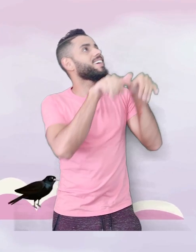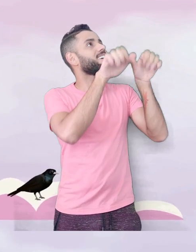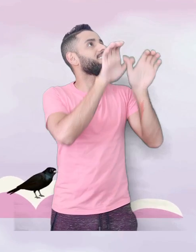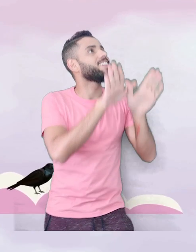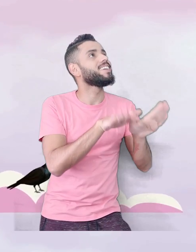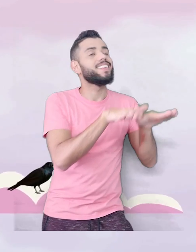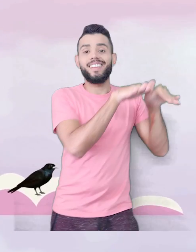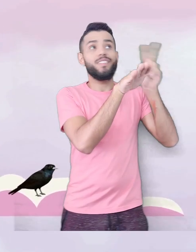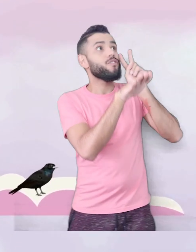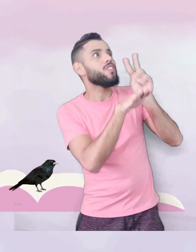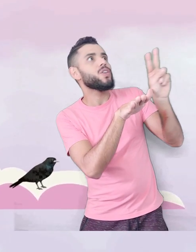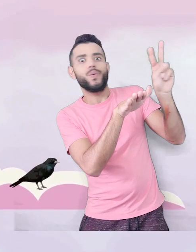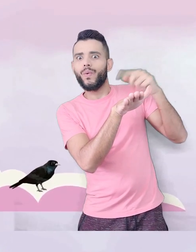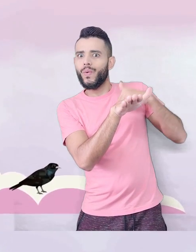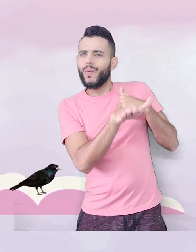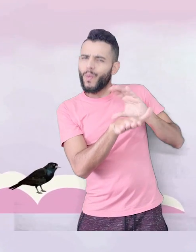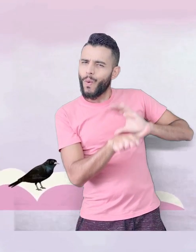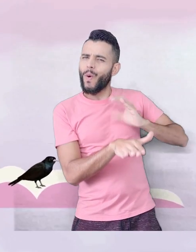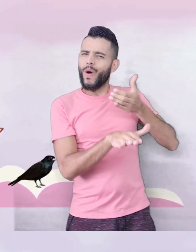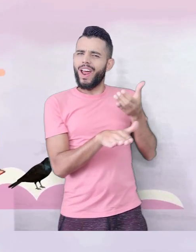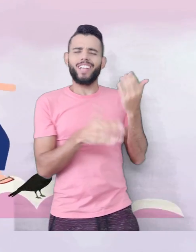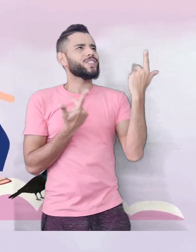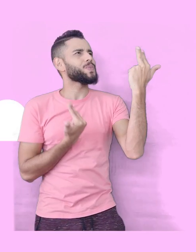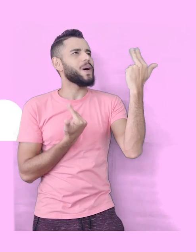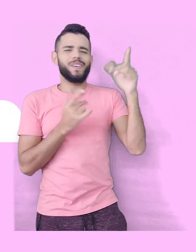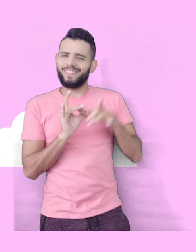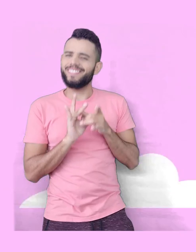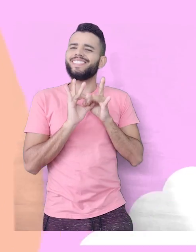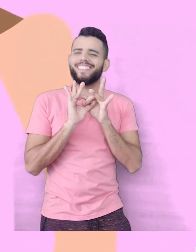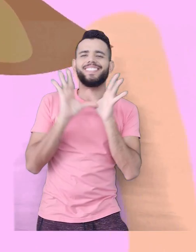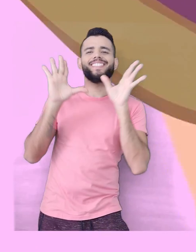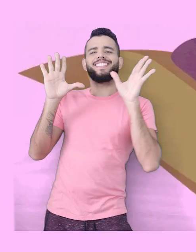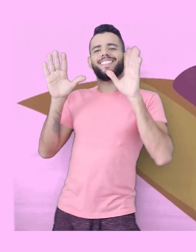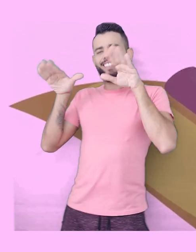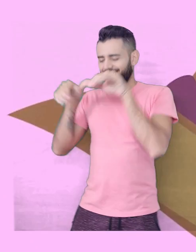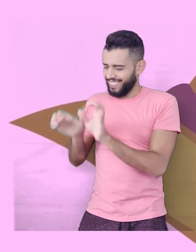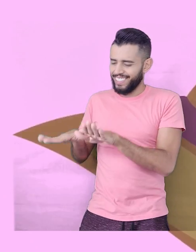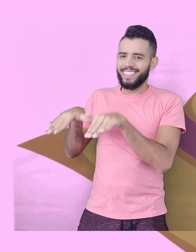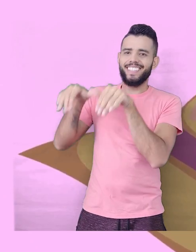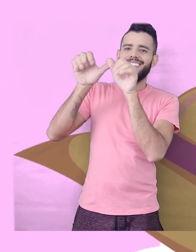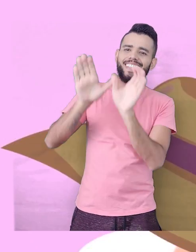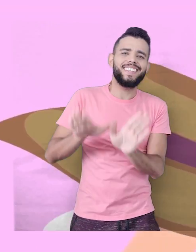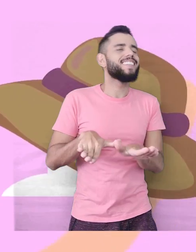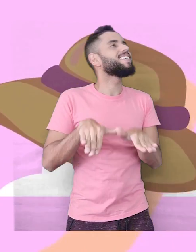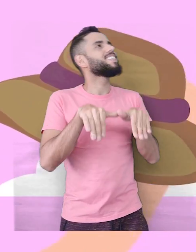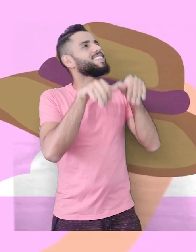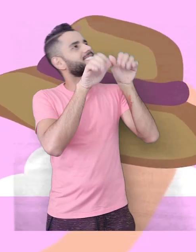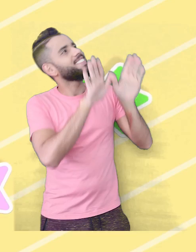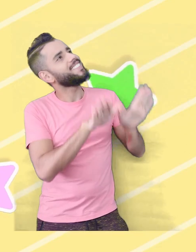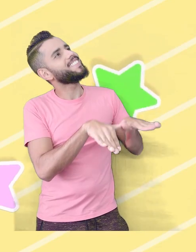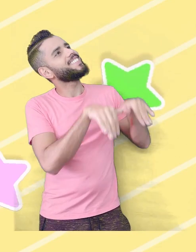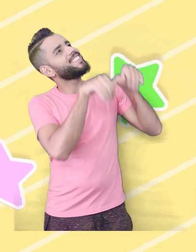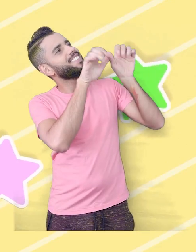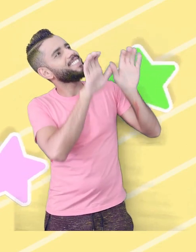vai saltar Desil, desil, quem te viu Saltando